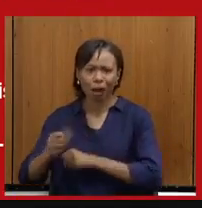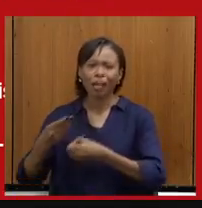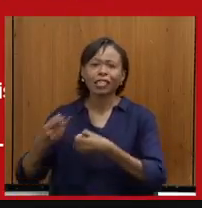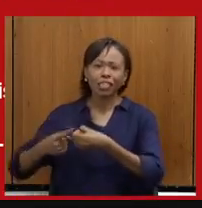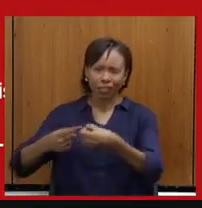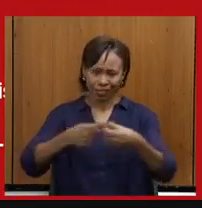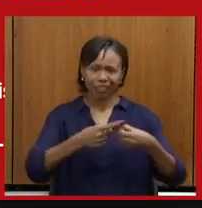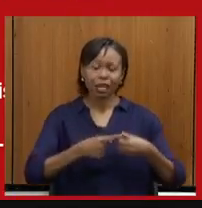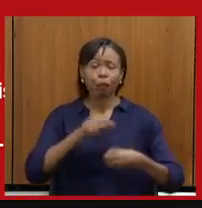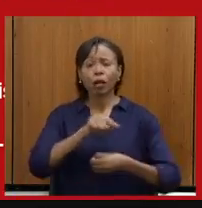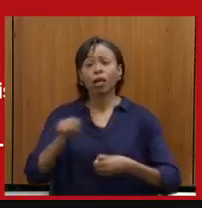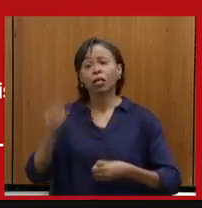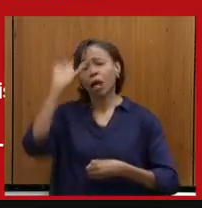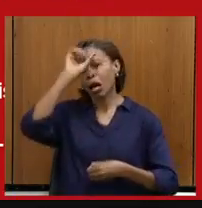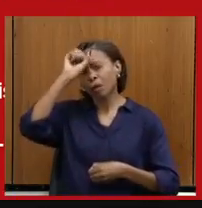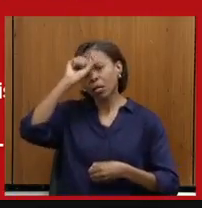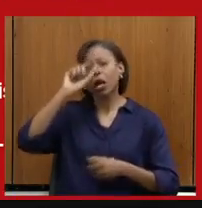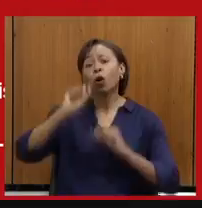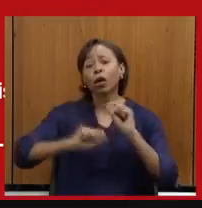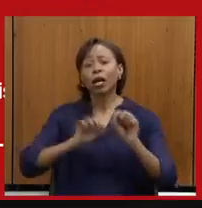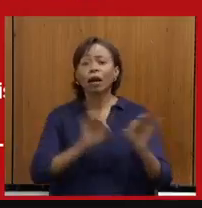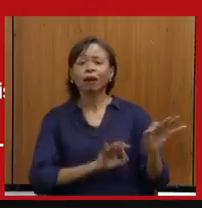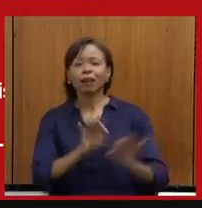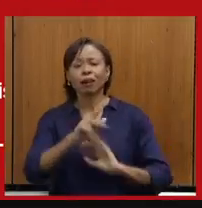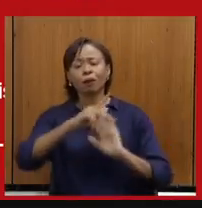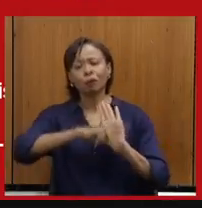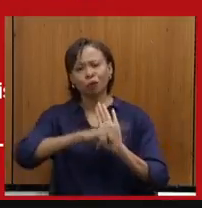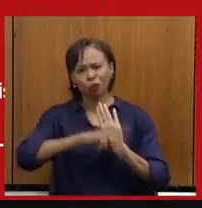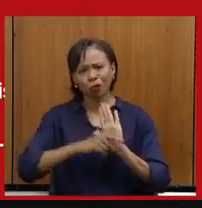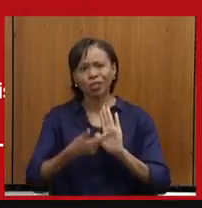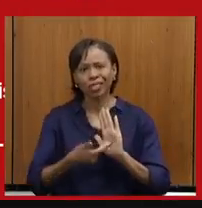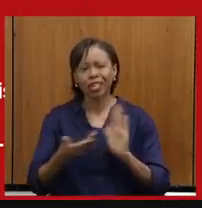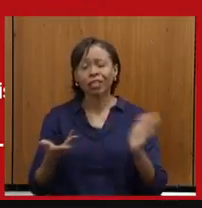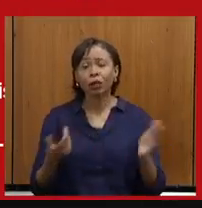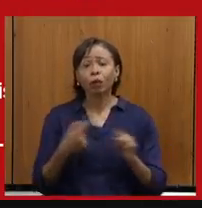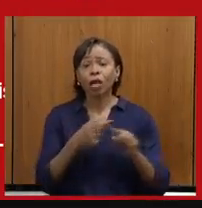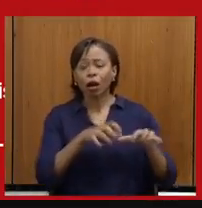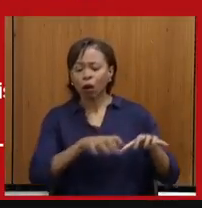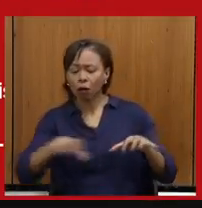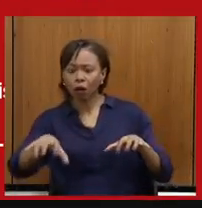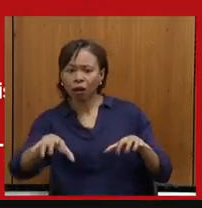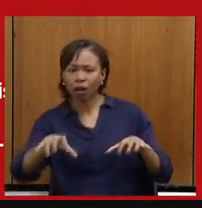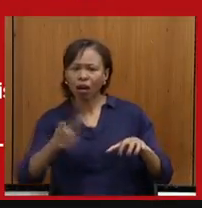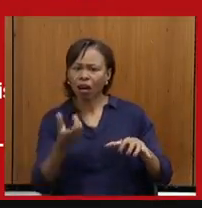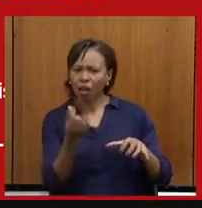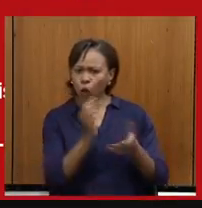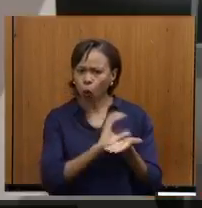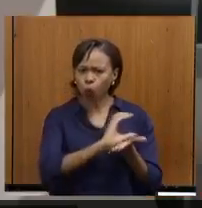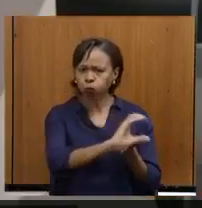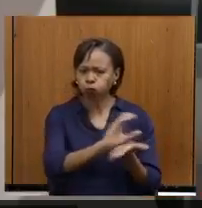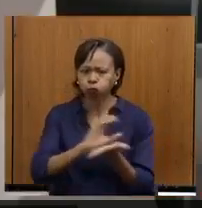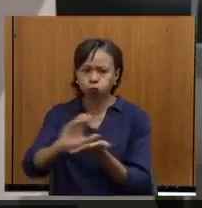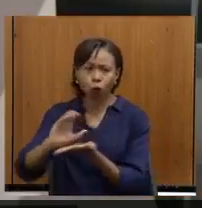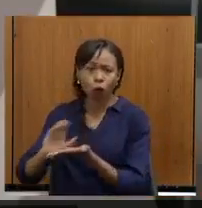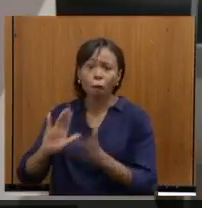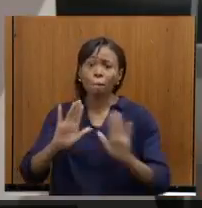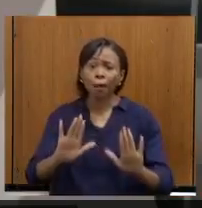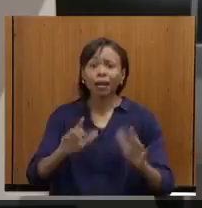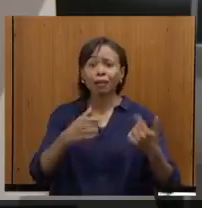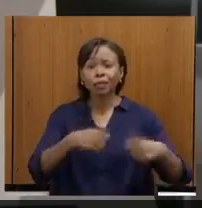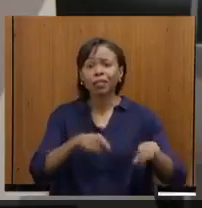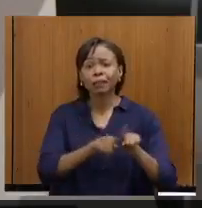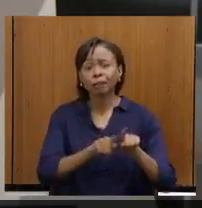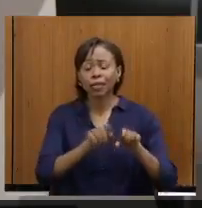aprendam a entrar em projetos. Se, de um lado, gente descentraliza o recurso, não adianta se a gente não ensinar as pessoas a fazerem